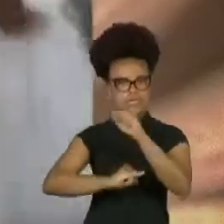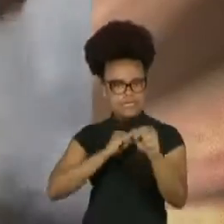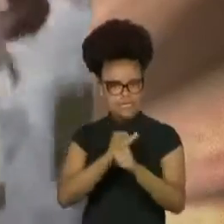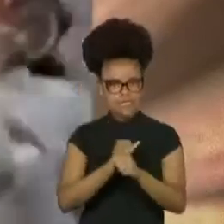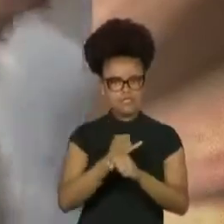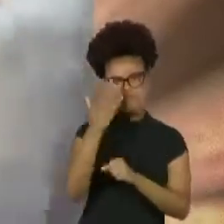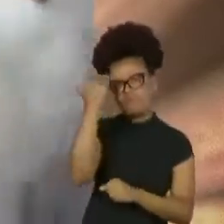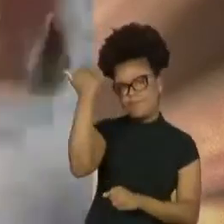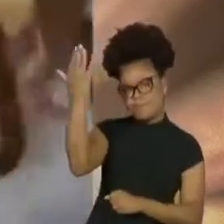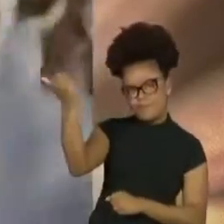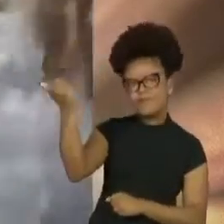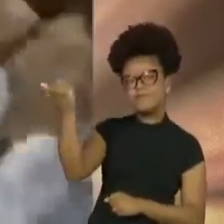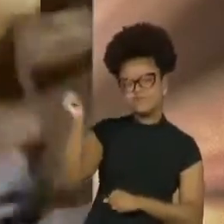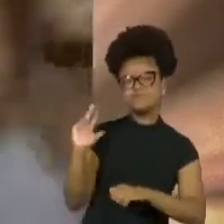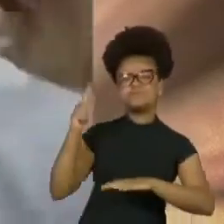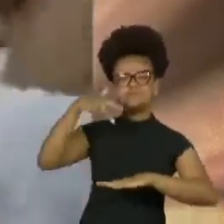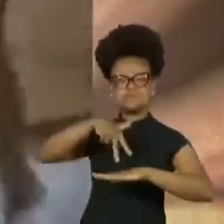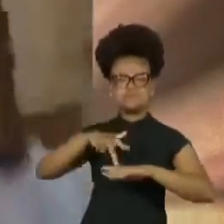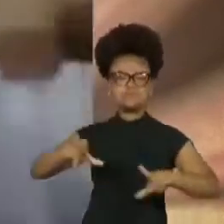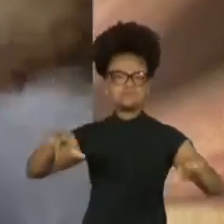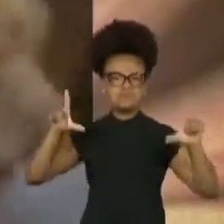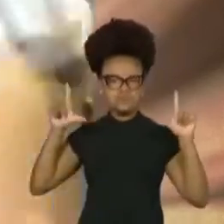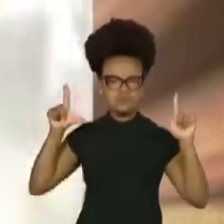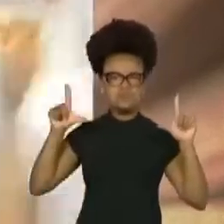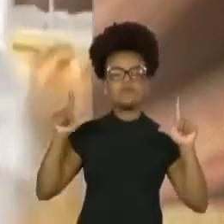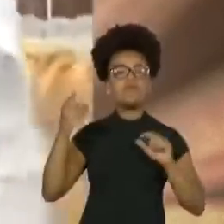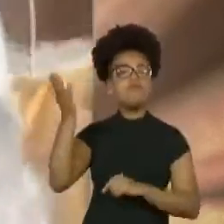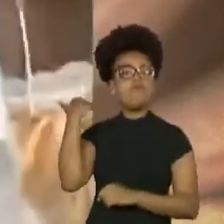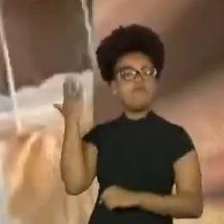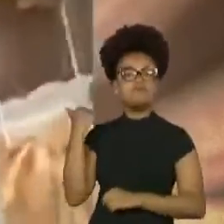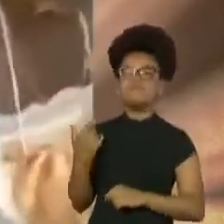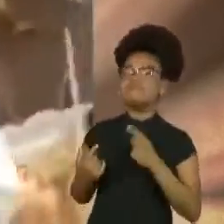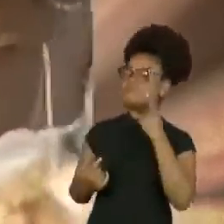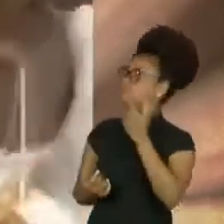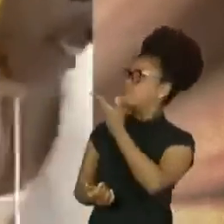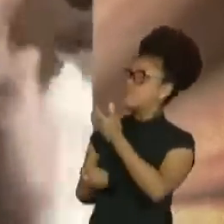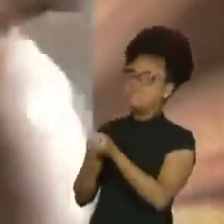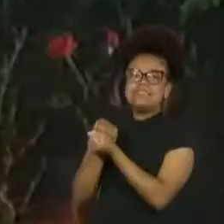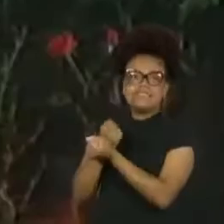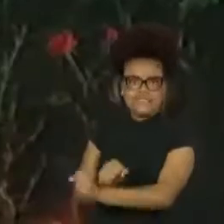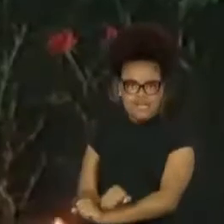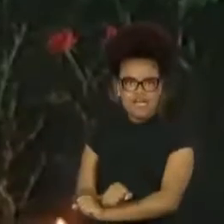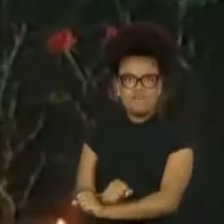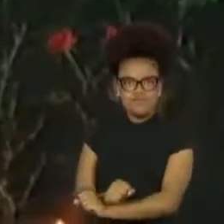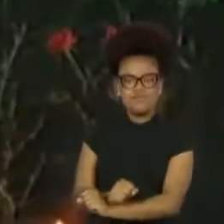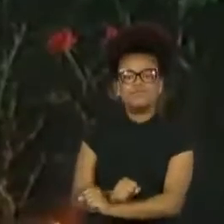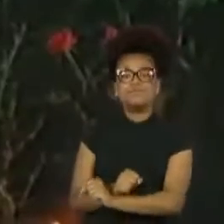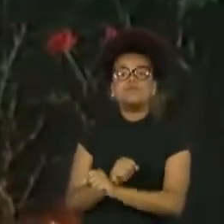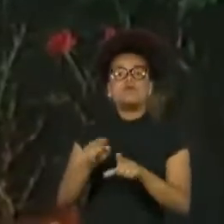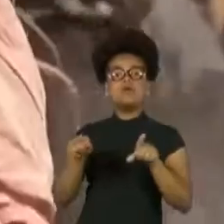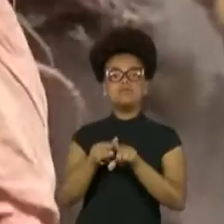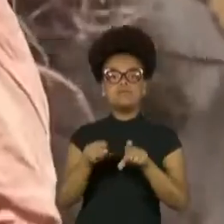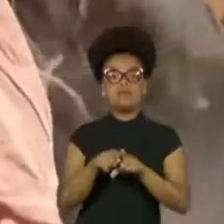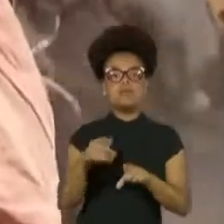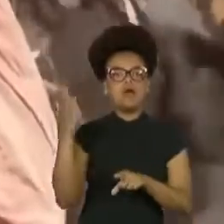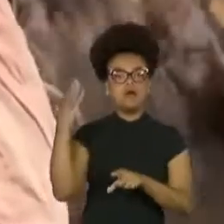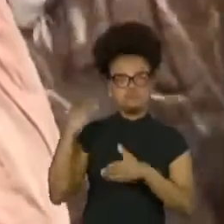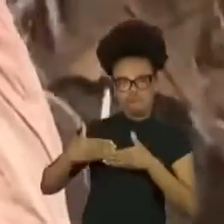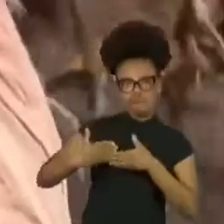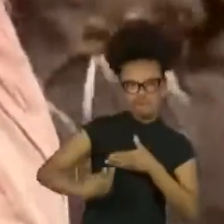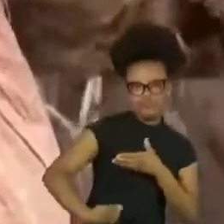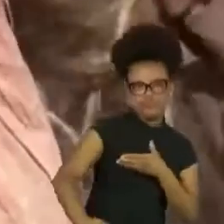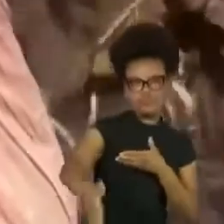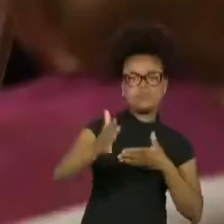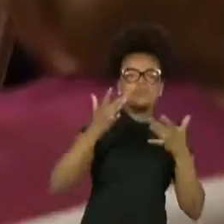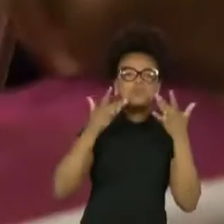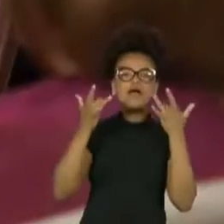com atuações marcantes, como em Chica da Silva, sob a direção de Cacá Diegues, apenas um entre seus inúmeros papéis no